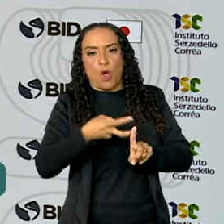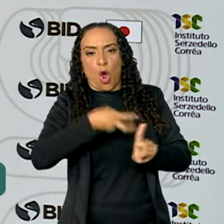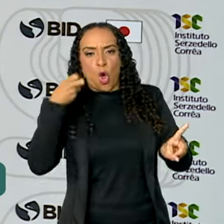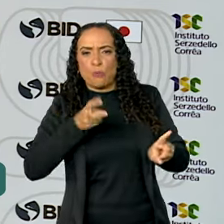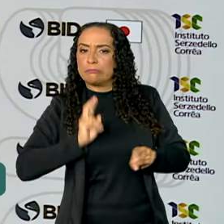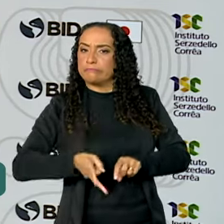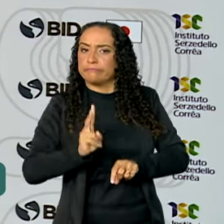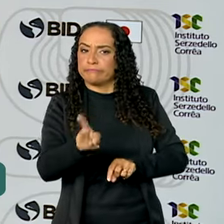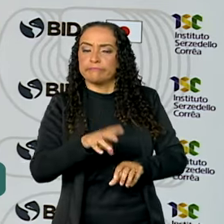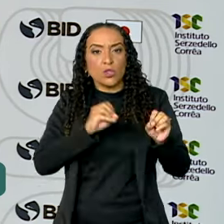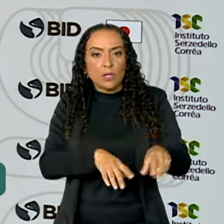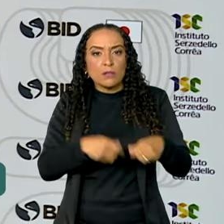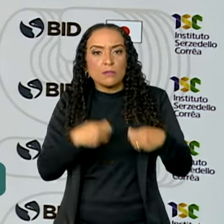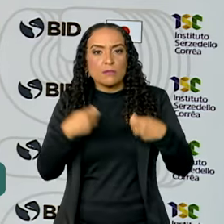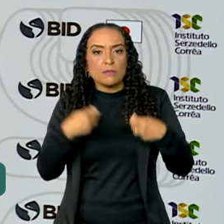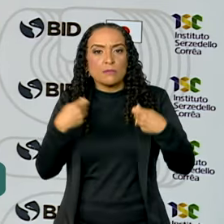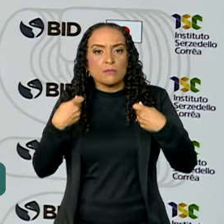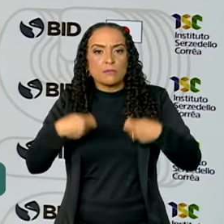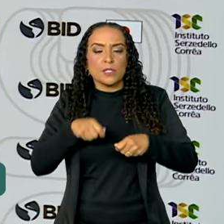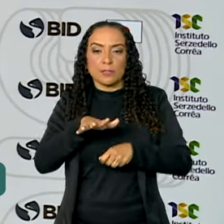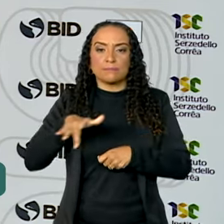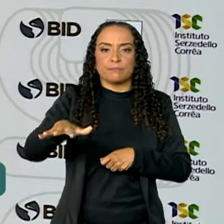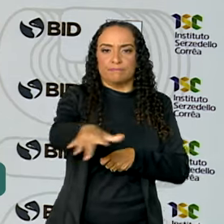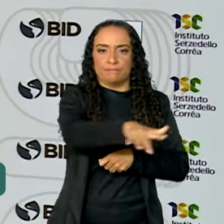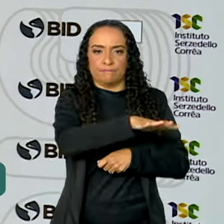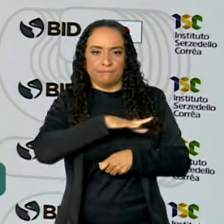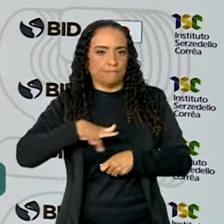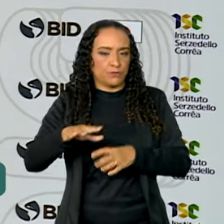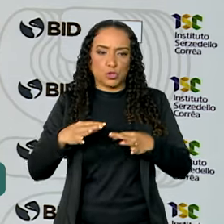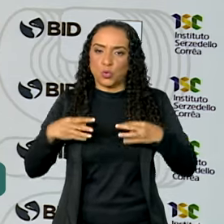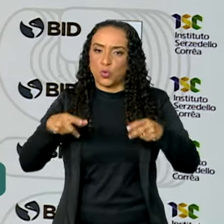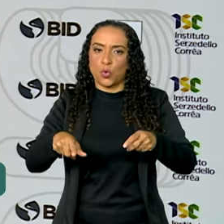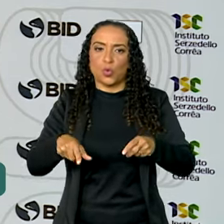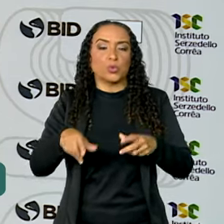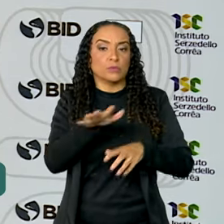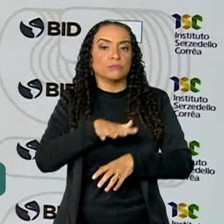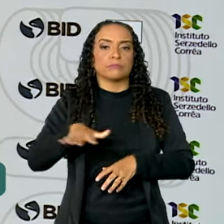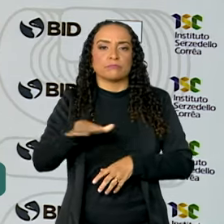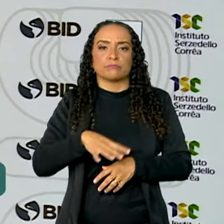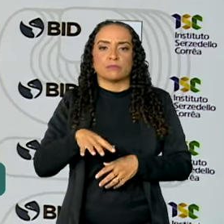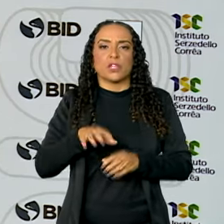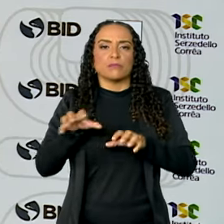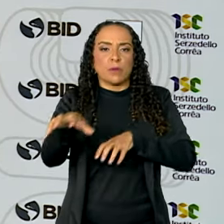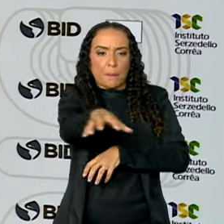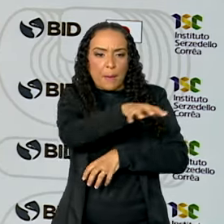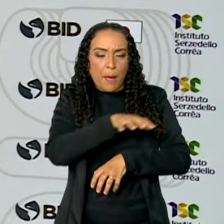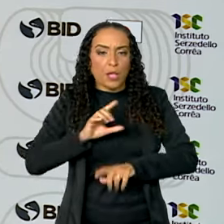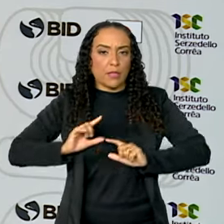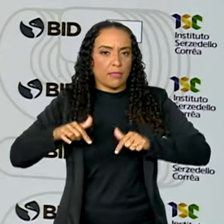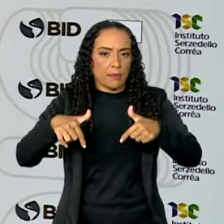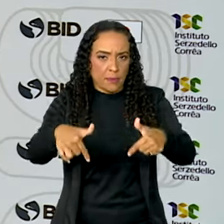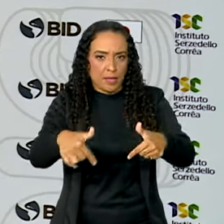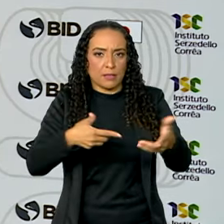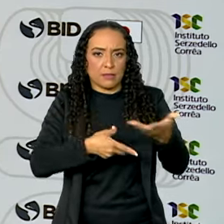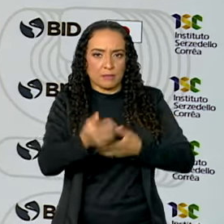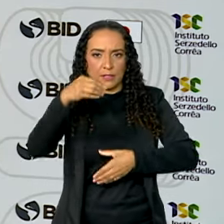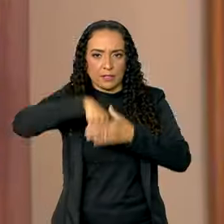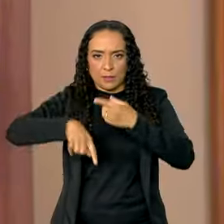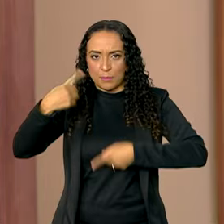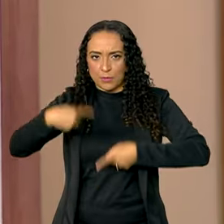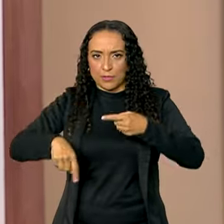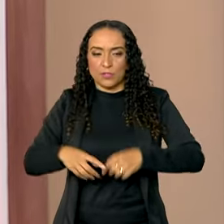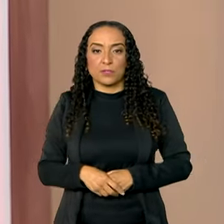frequentemente. Então, educação é todo esse espectro de áreas focais que a gente está trabalhando na política.